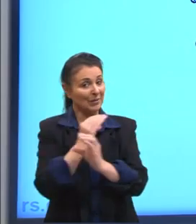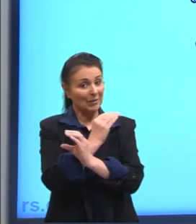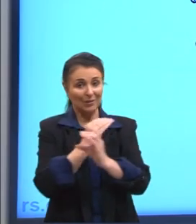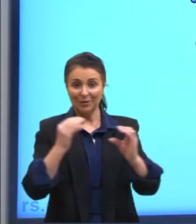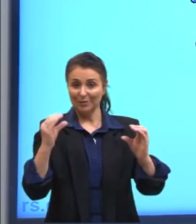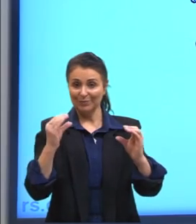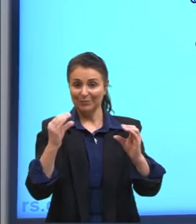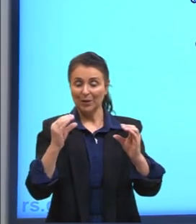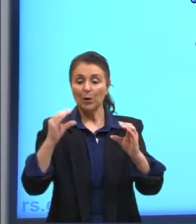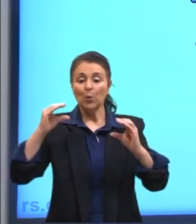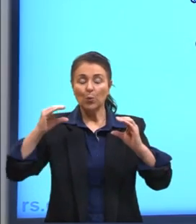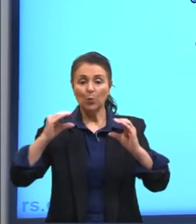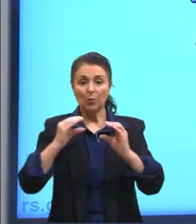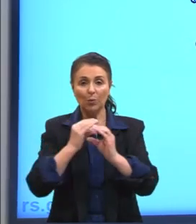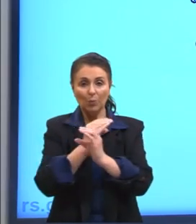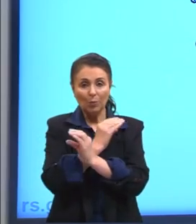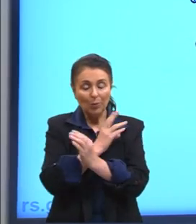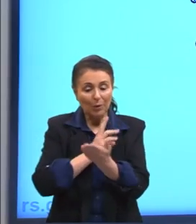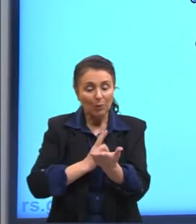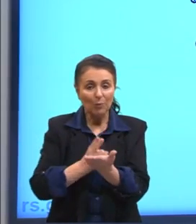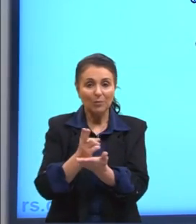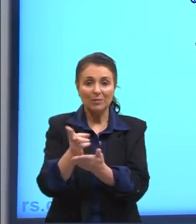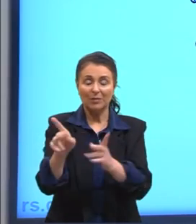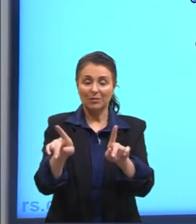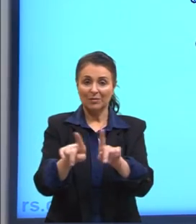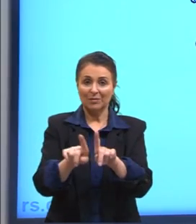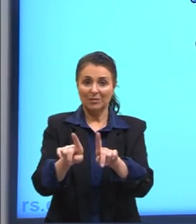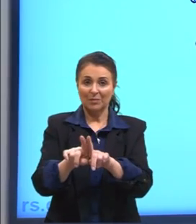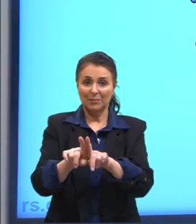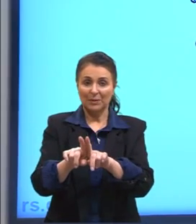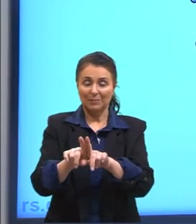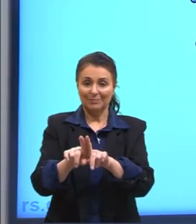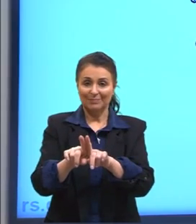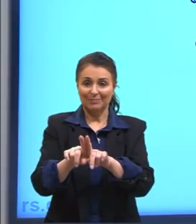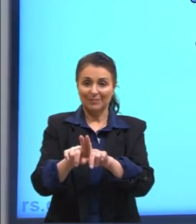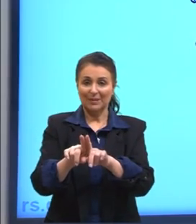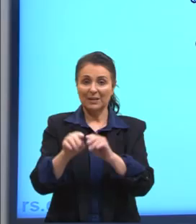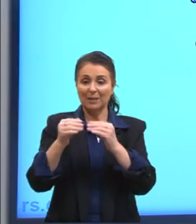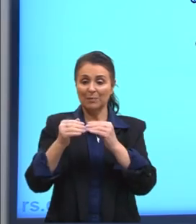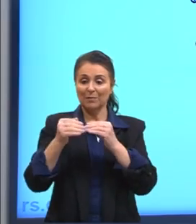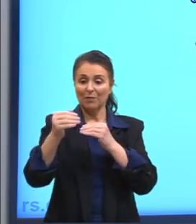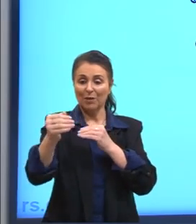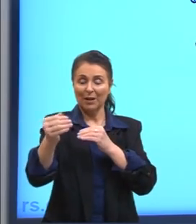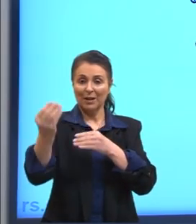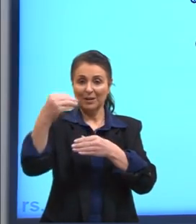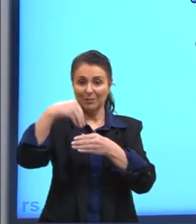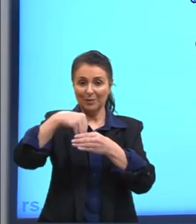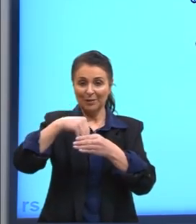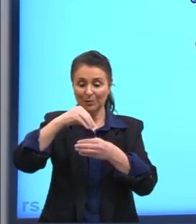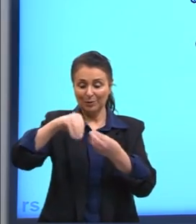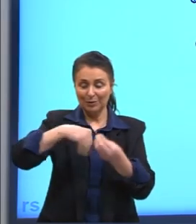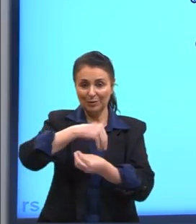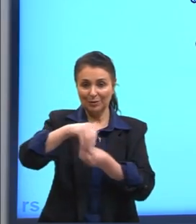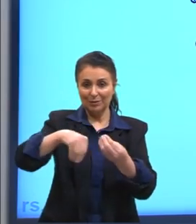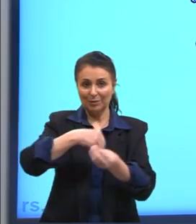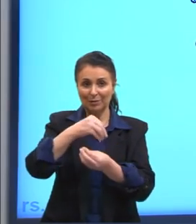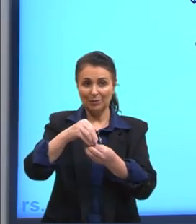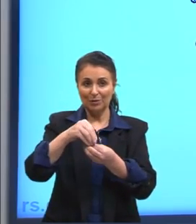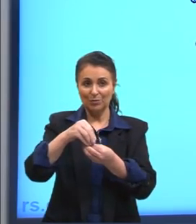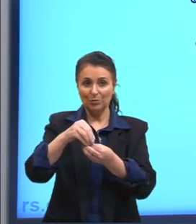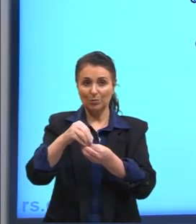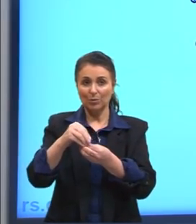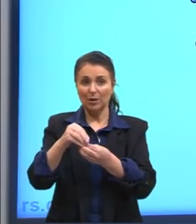né? Então, o calor é constante, que a gente chama. Nem para fora e nem para dentro da mistura. Então, ele fica totalmente